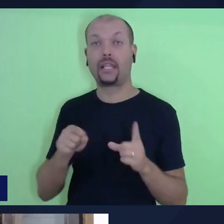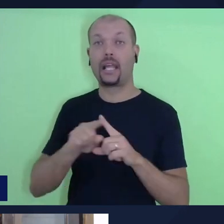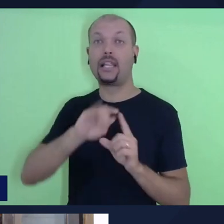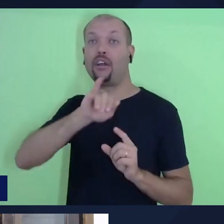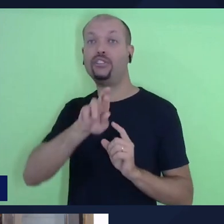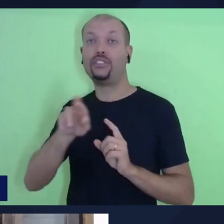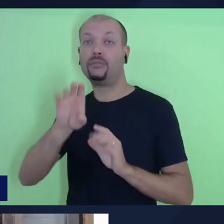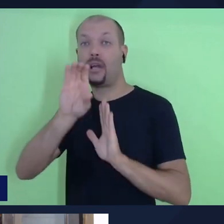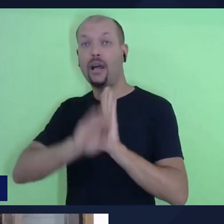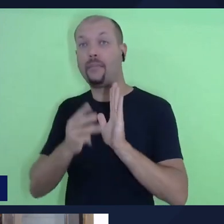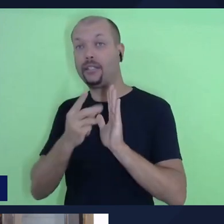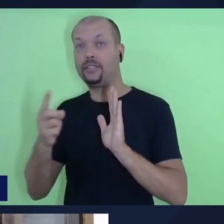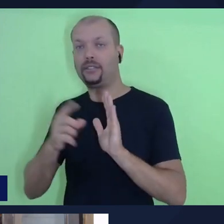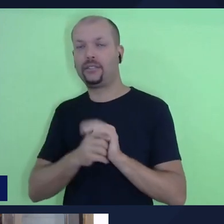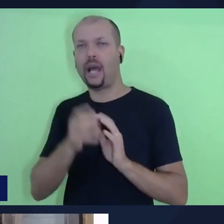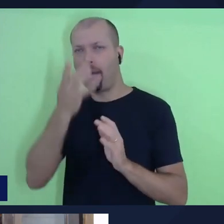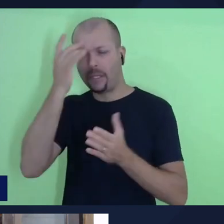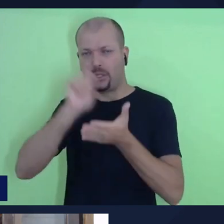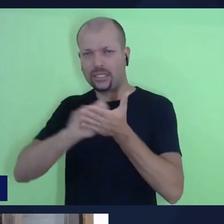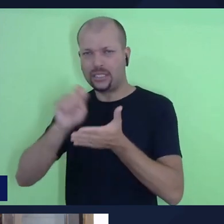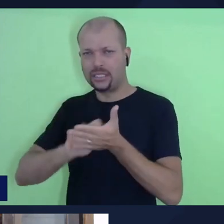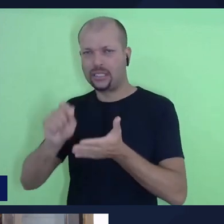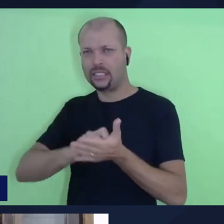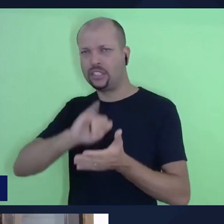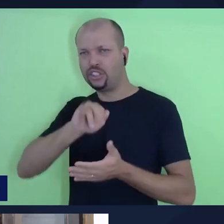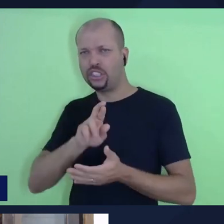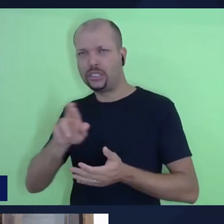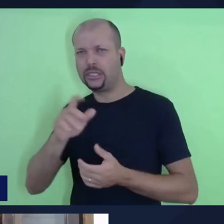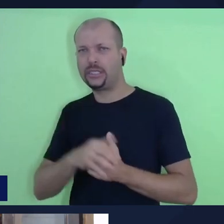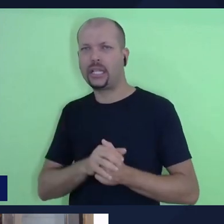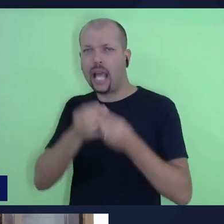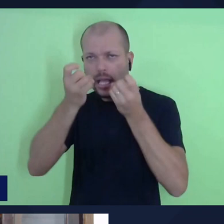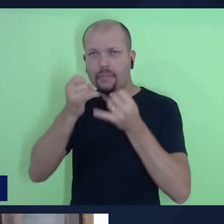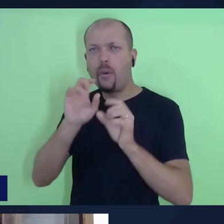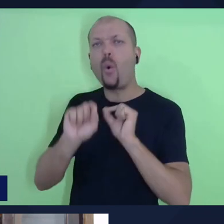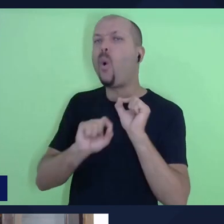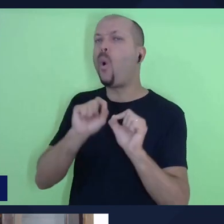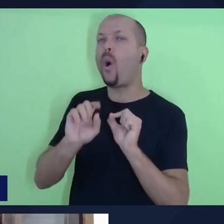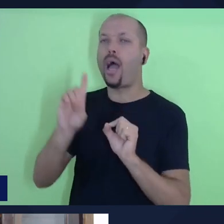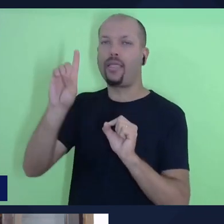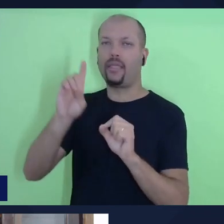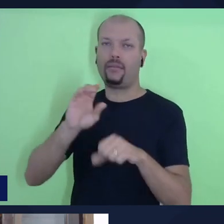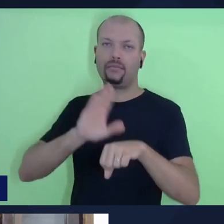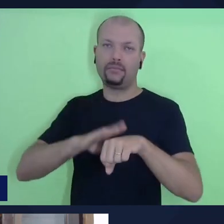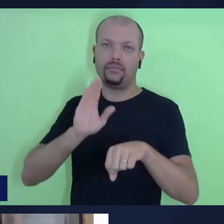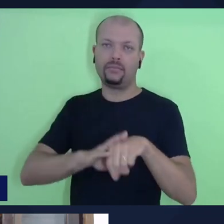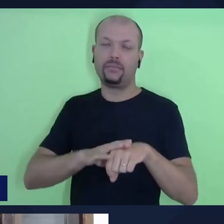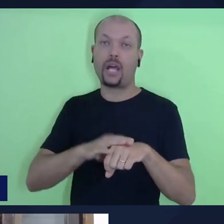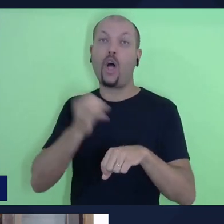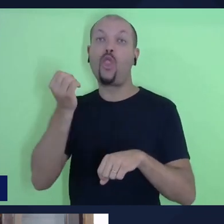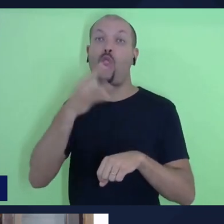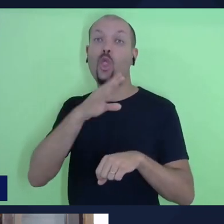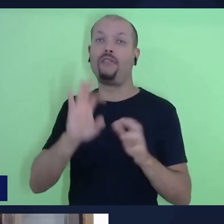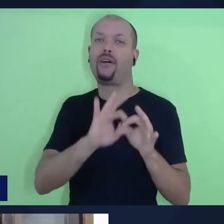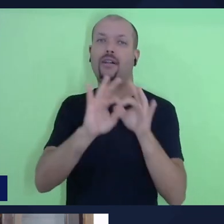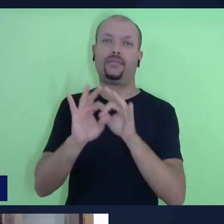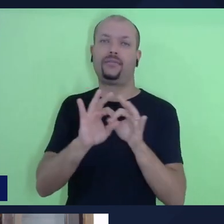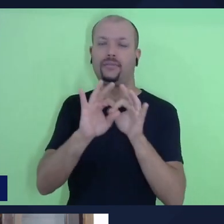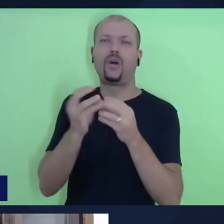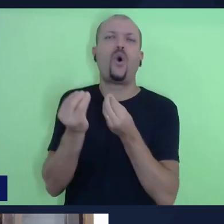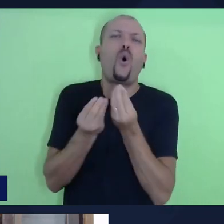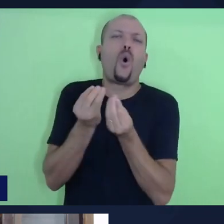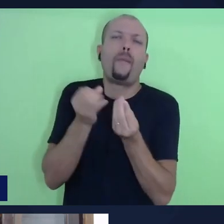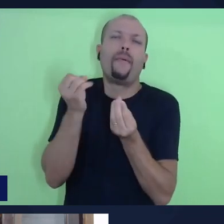o autor de Jeremias, né, o profeta Jeremias, ele diz o quê? Que Deus vai estabelecer uma nova aliança. Como é essa nova